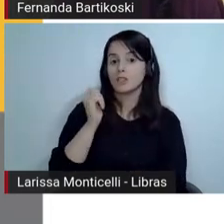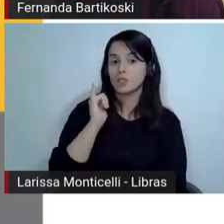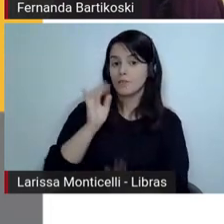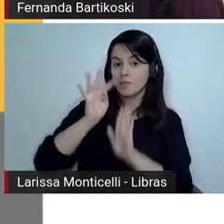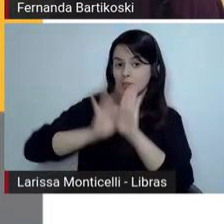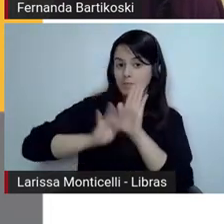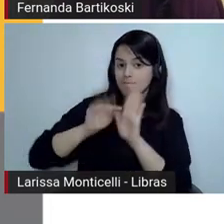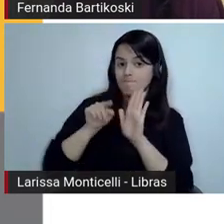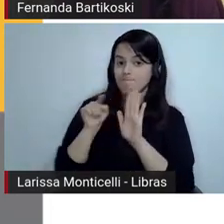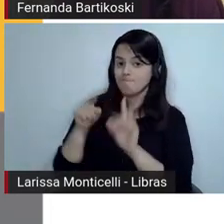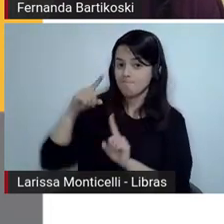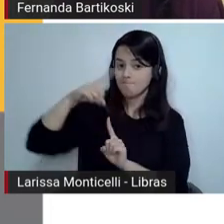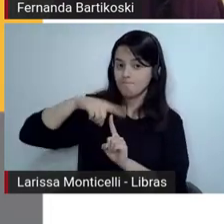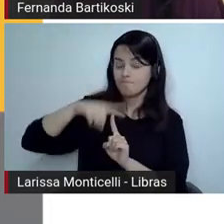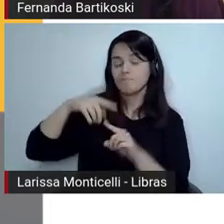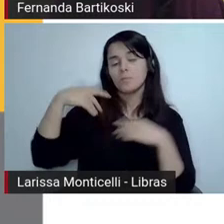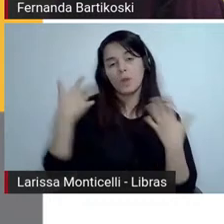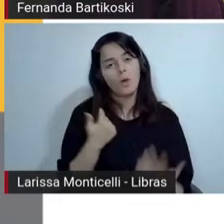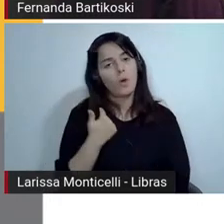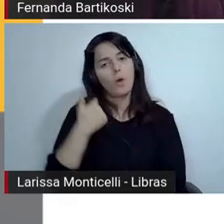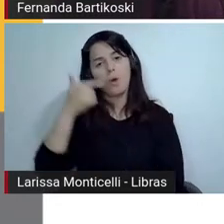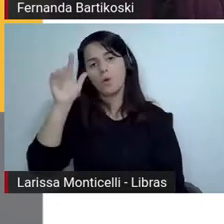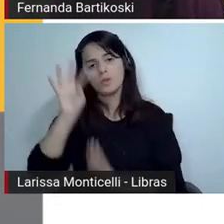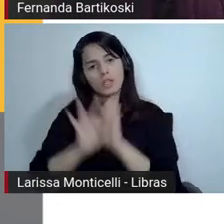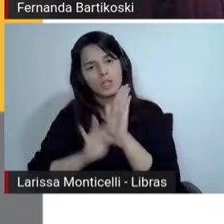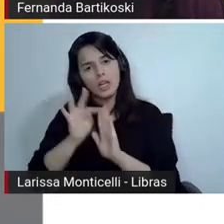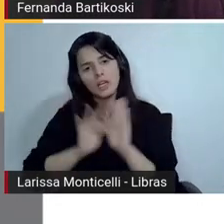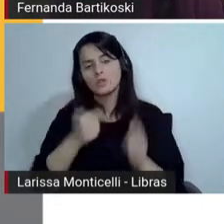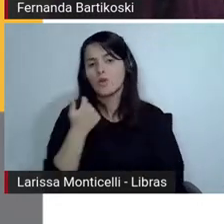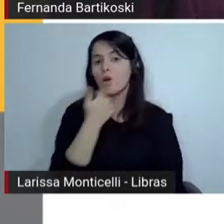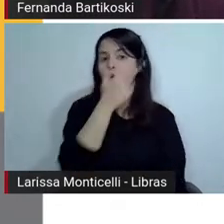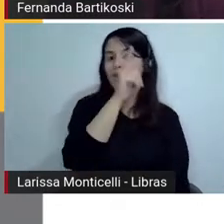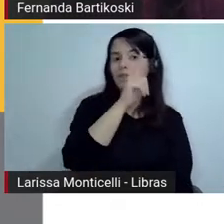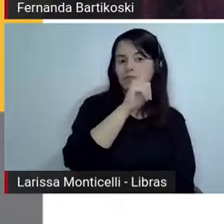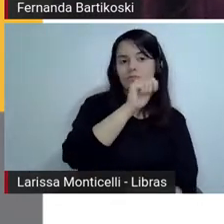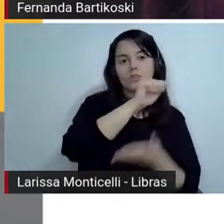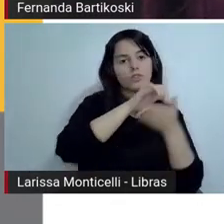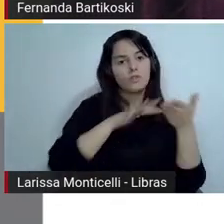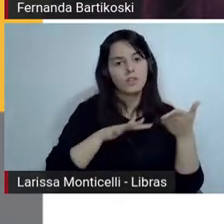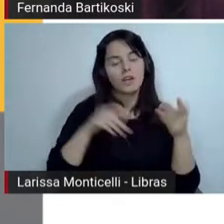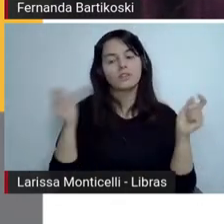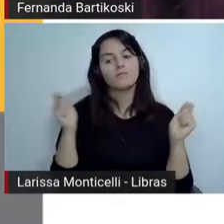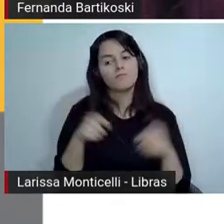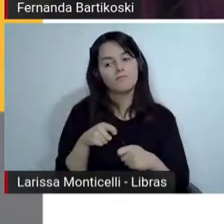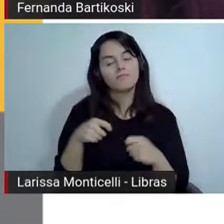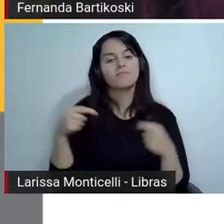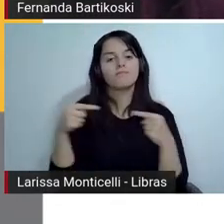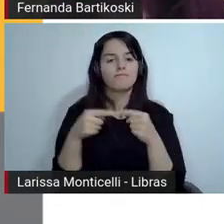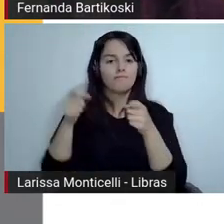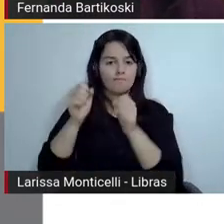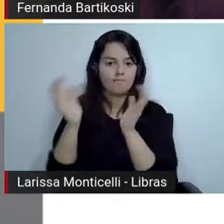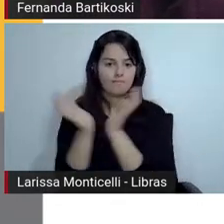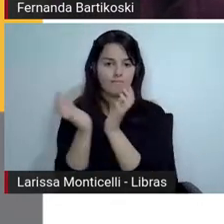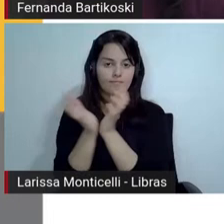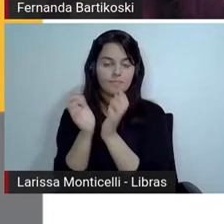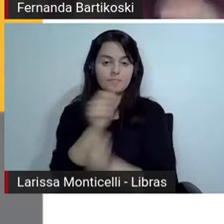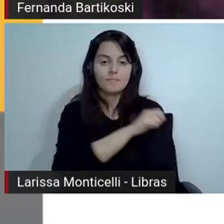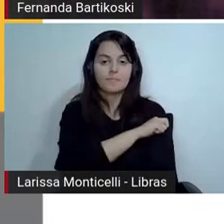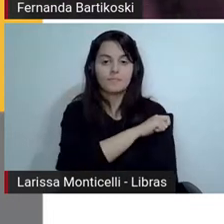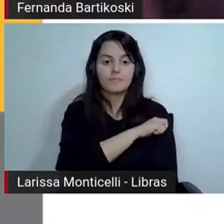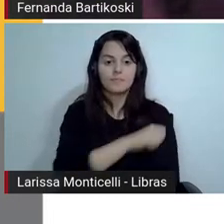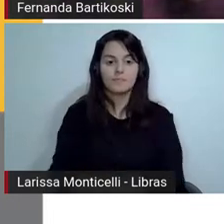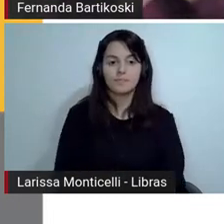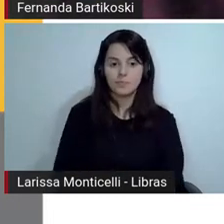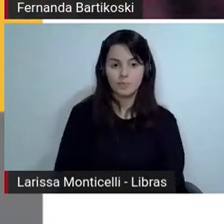questão aqui isso seguindo e depois a gente pode passar para pensar sobre